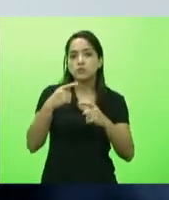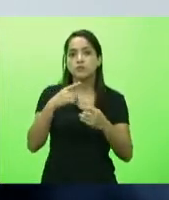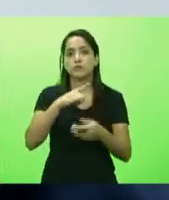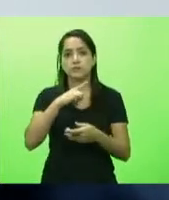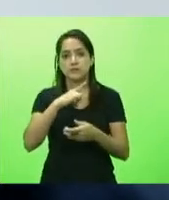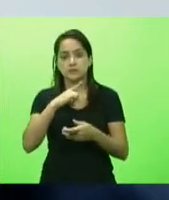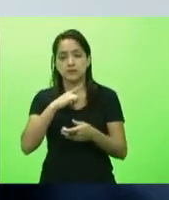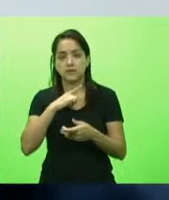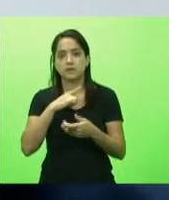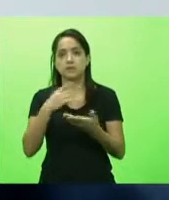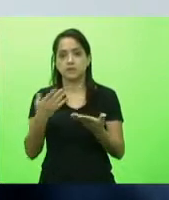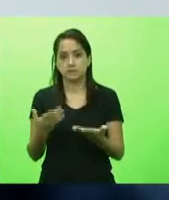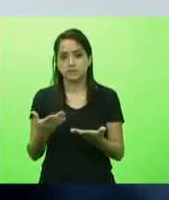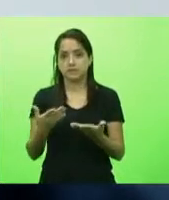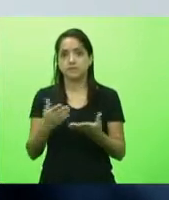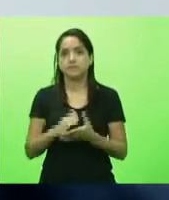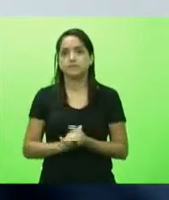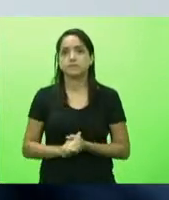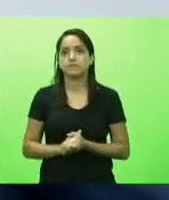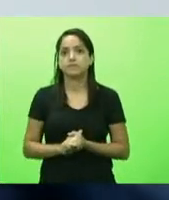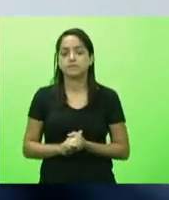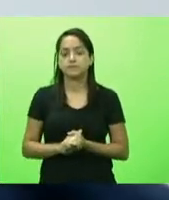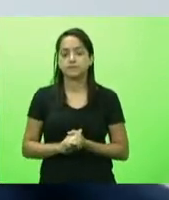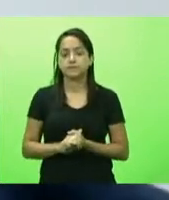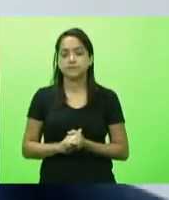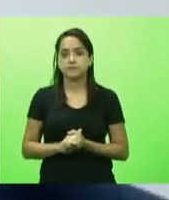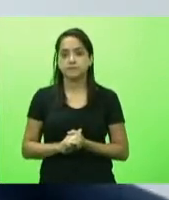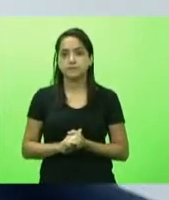provavelmente surgirão dessa nossa conversa